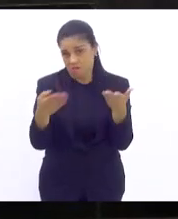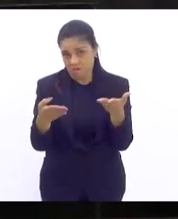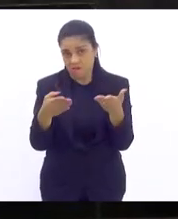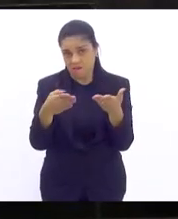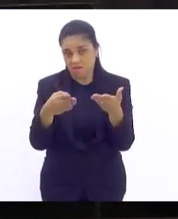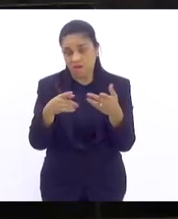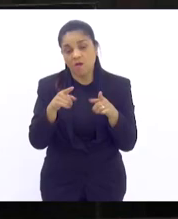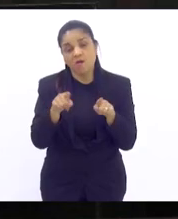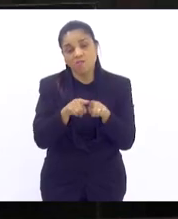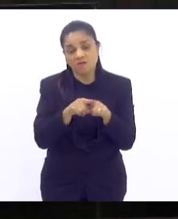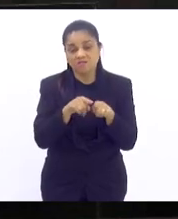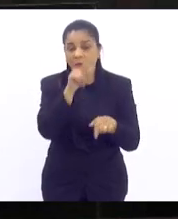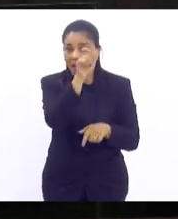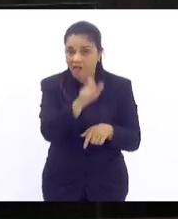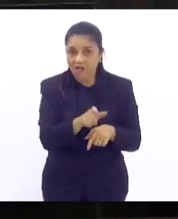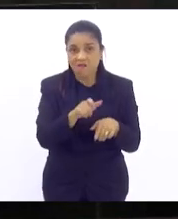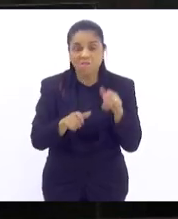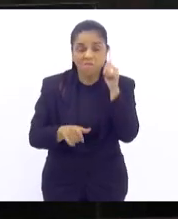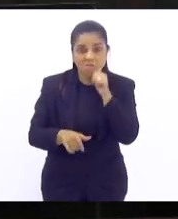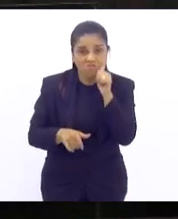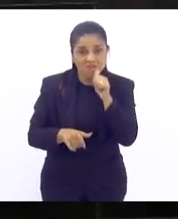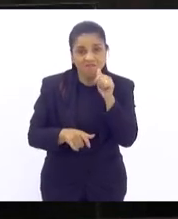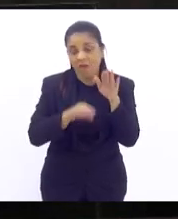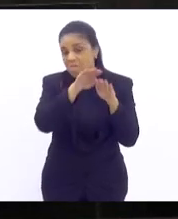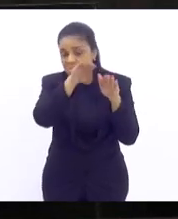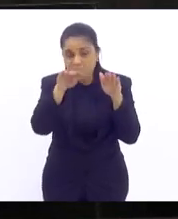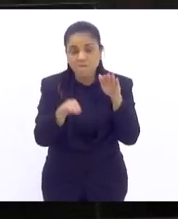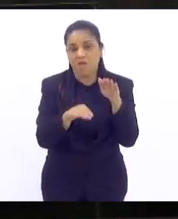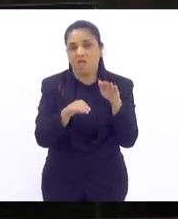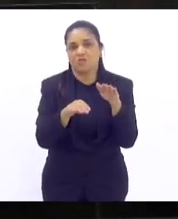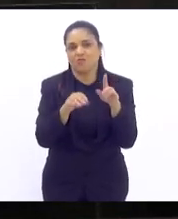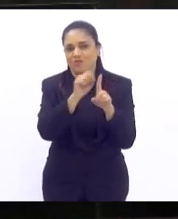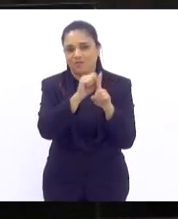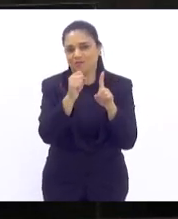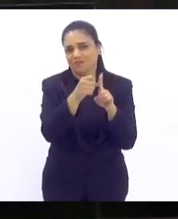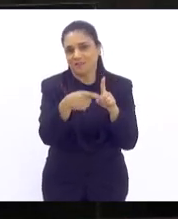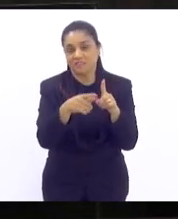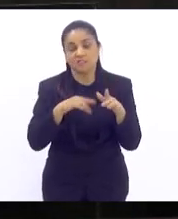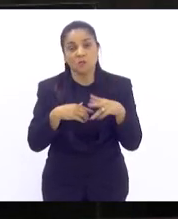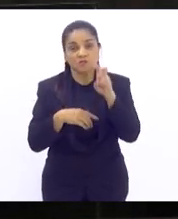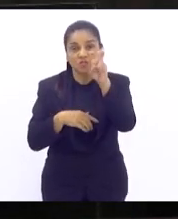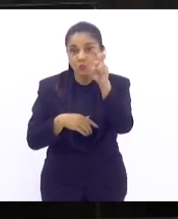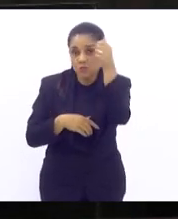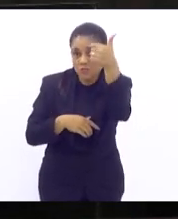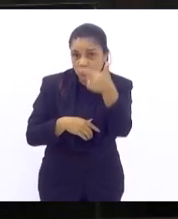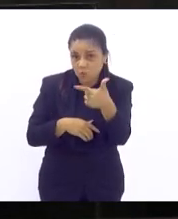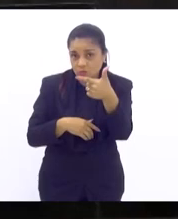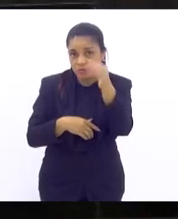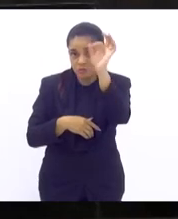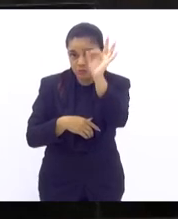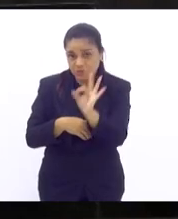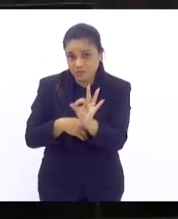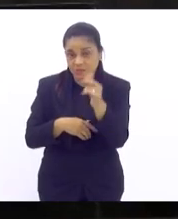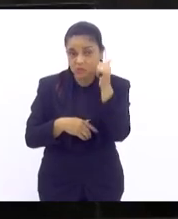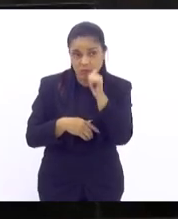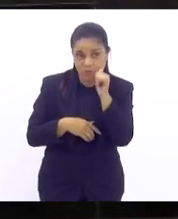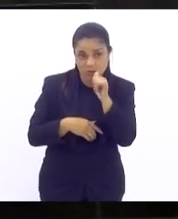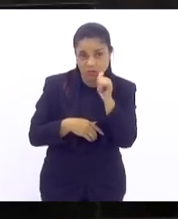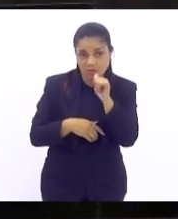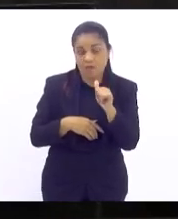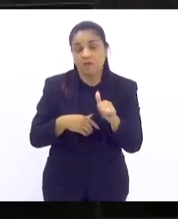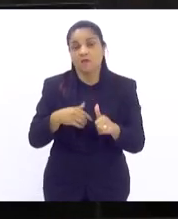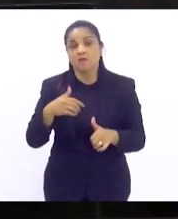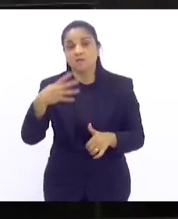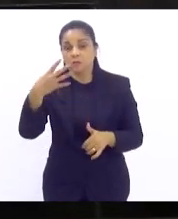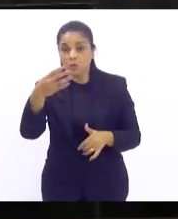muito estreito do que é a nossa sociedade. Se somos 52% de mulheres, se somos 56% de pretos